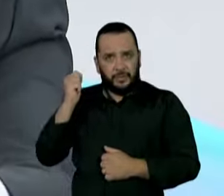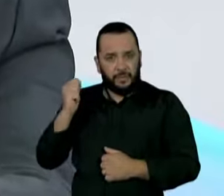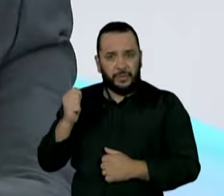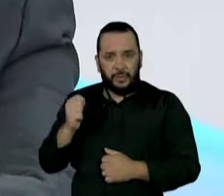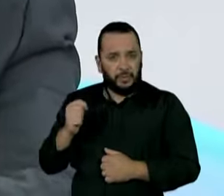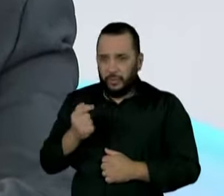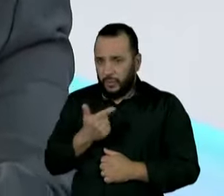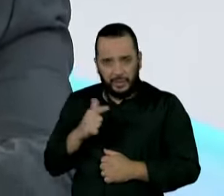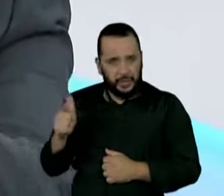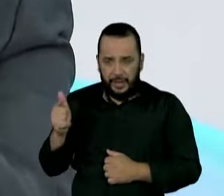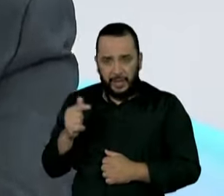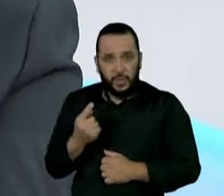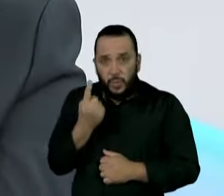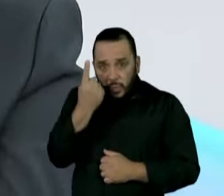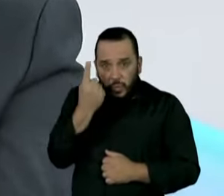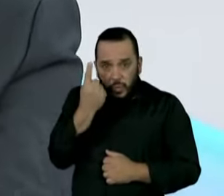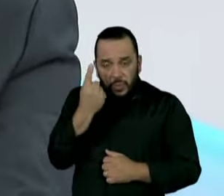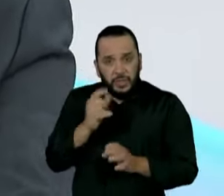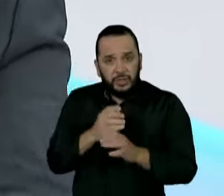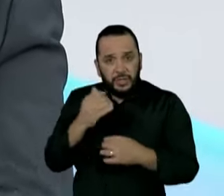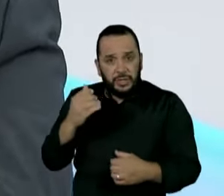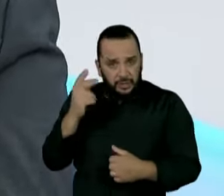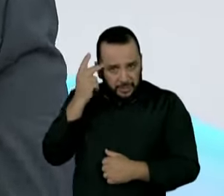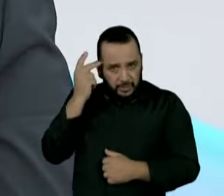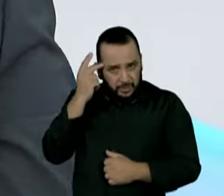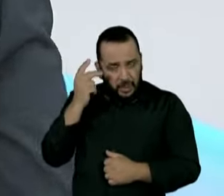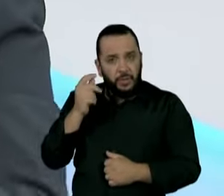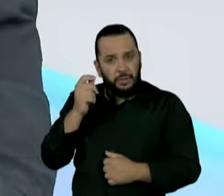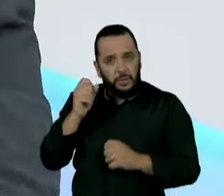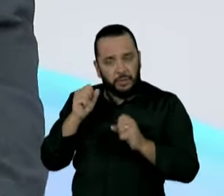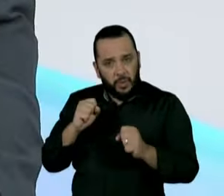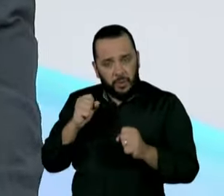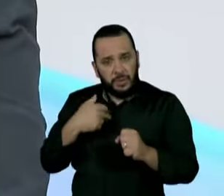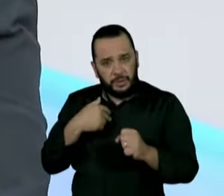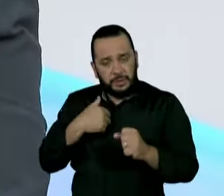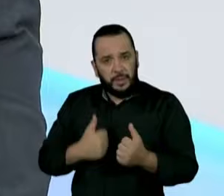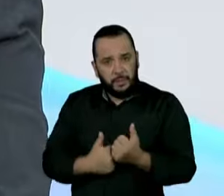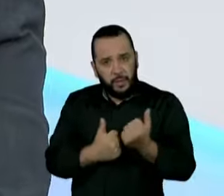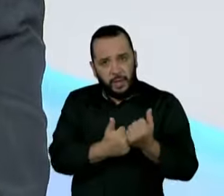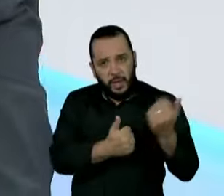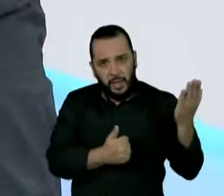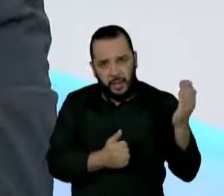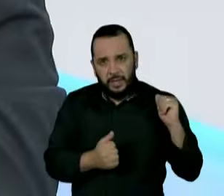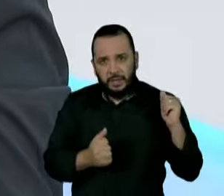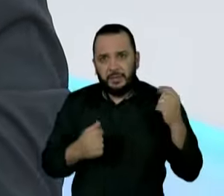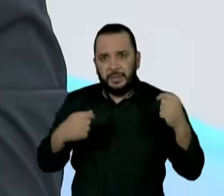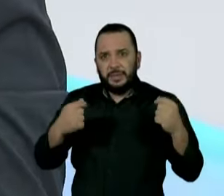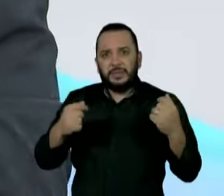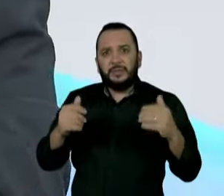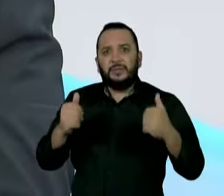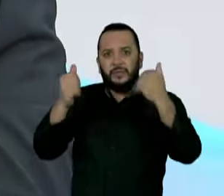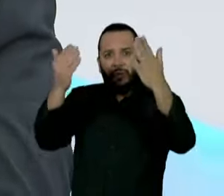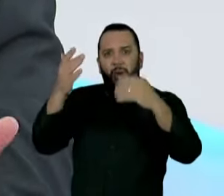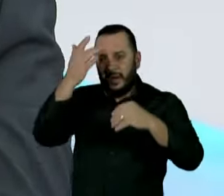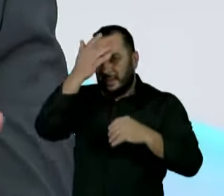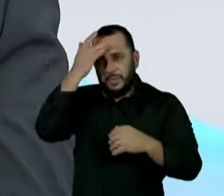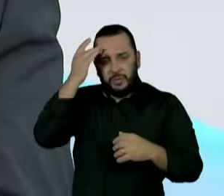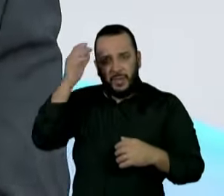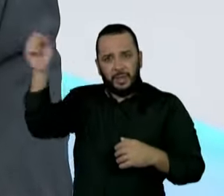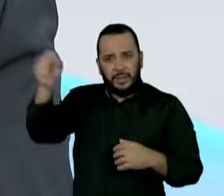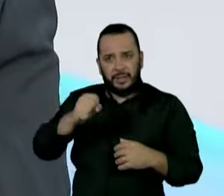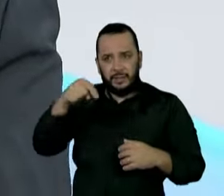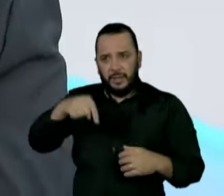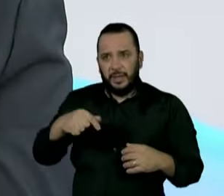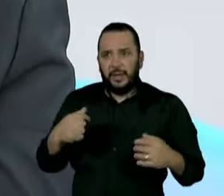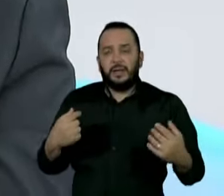amigo do Bolsonaro, que possa ser bolsonarista para apoiá-lo, enfim, tem que trazer uma pessoa de fora, parece que é uma coisa meio ofensiva, porque se